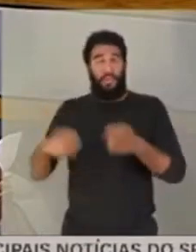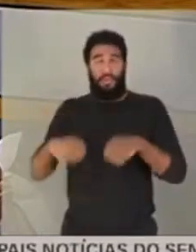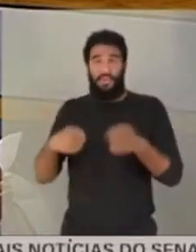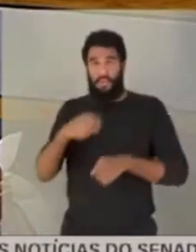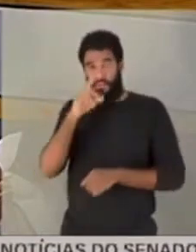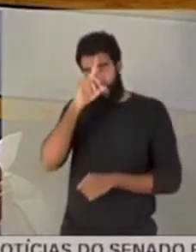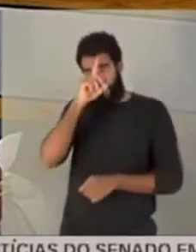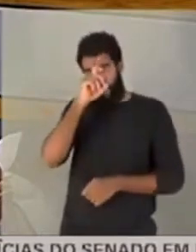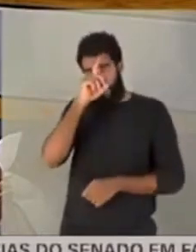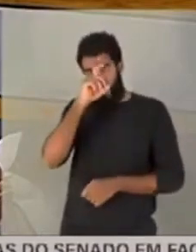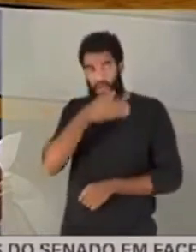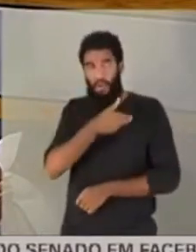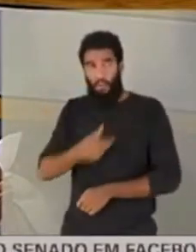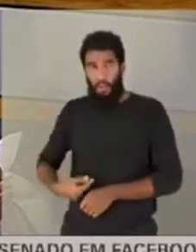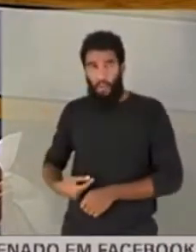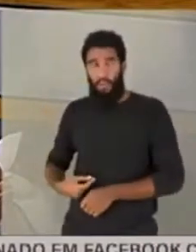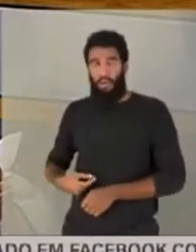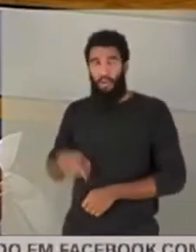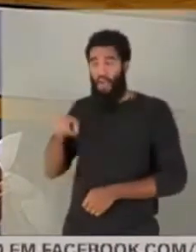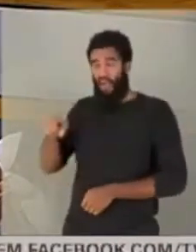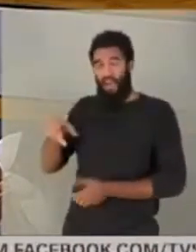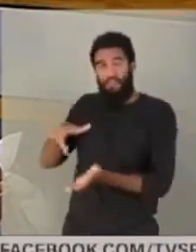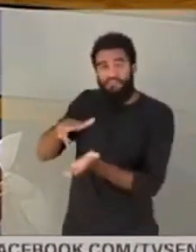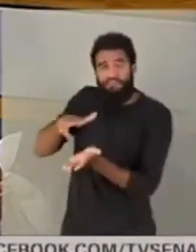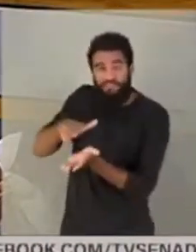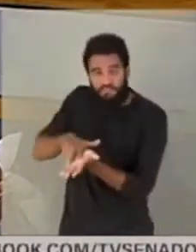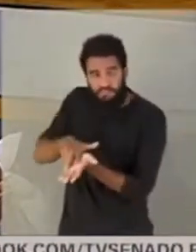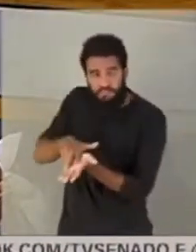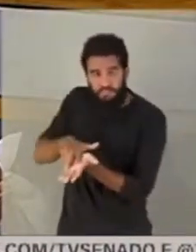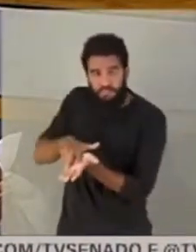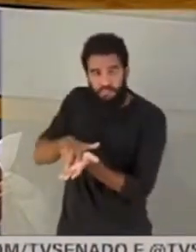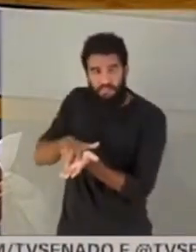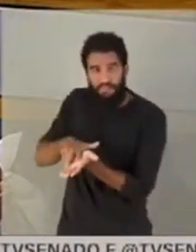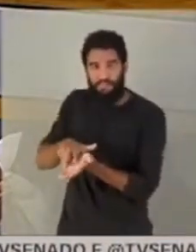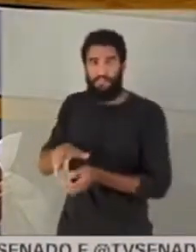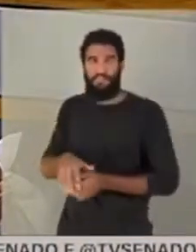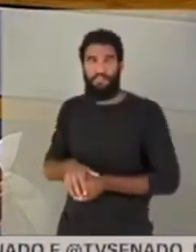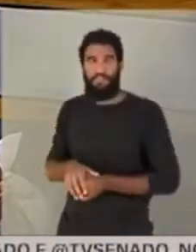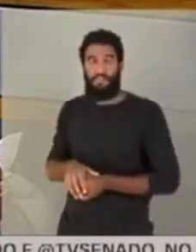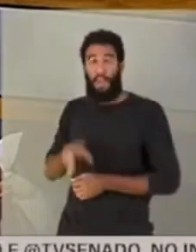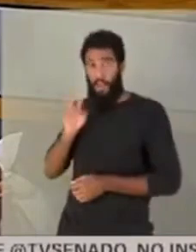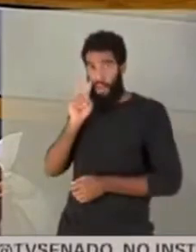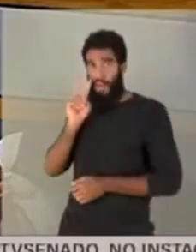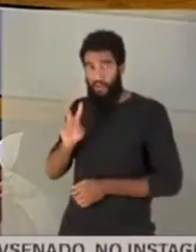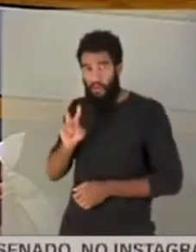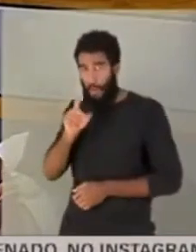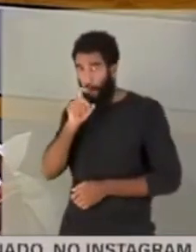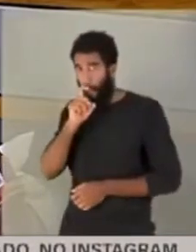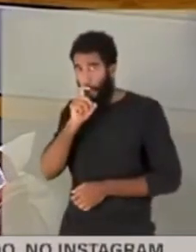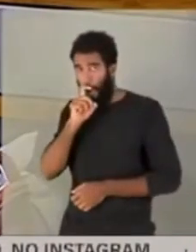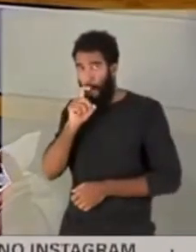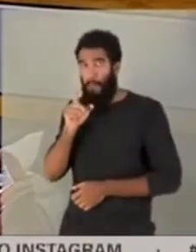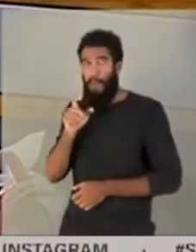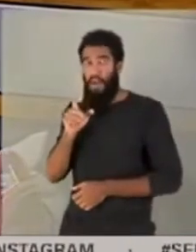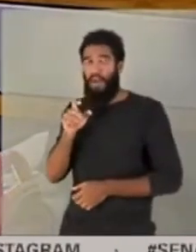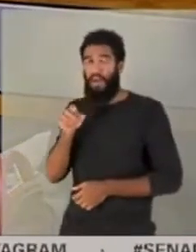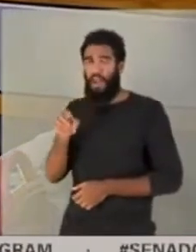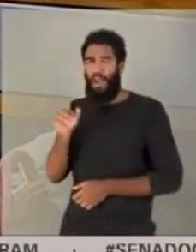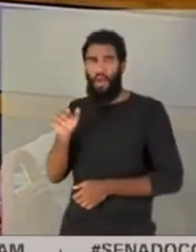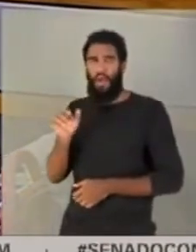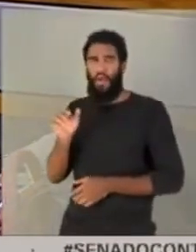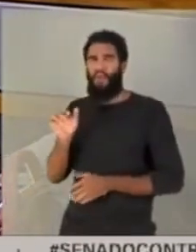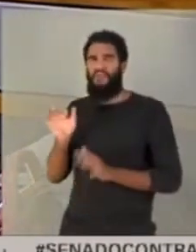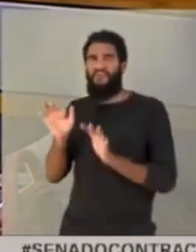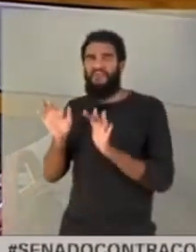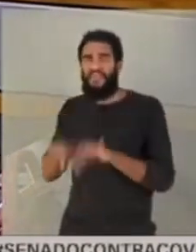público e ele foi internado. A última vez que eu vi meu pai foi quando a minha irmã, que